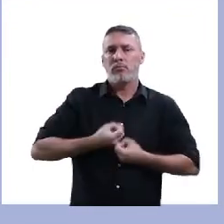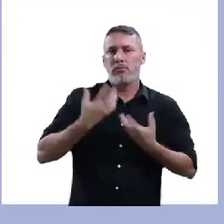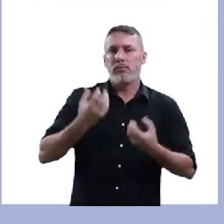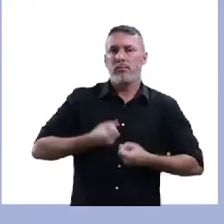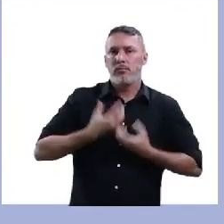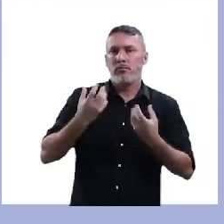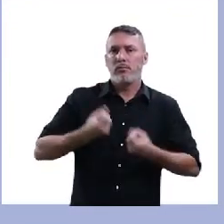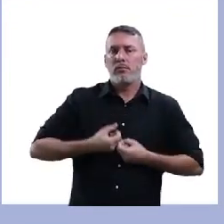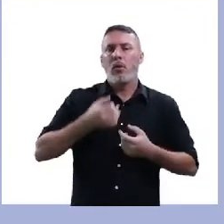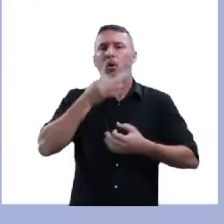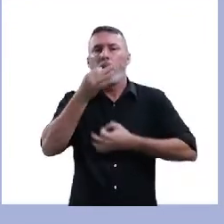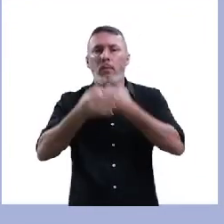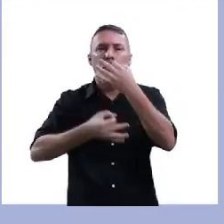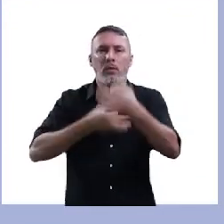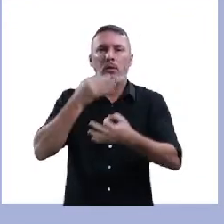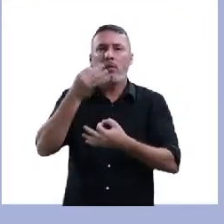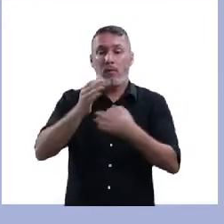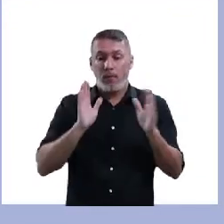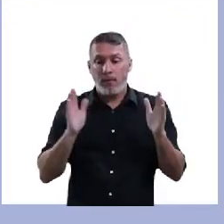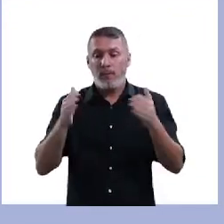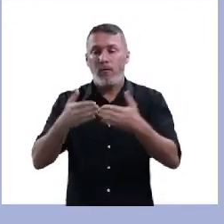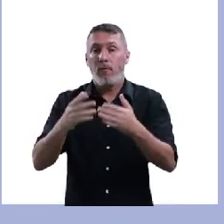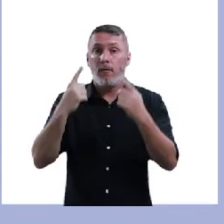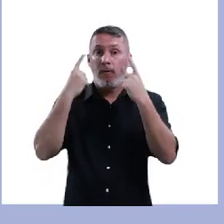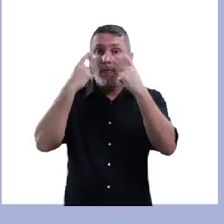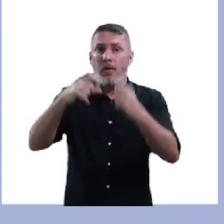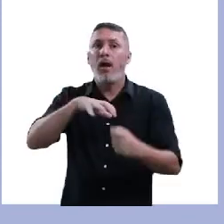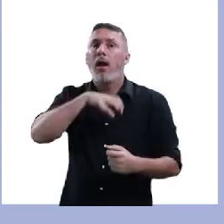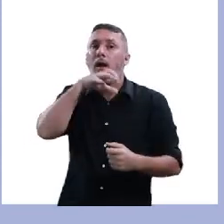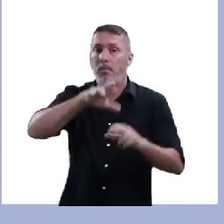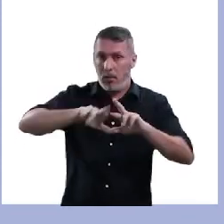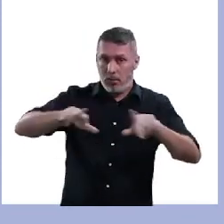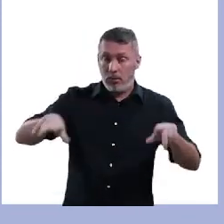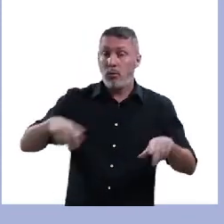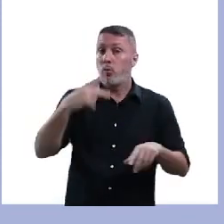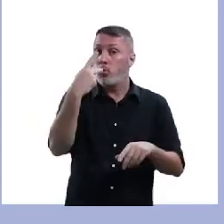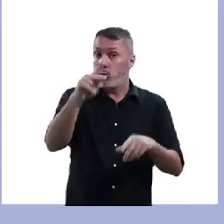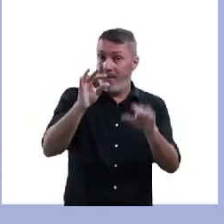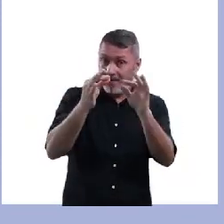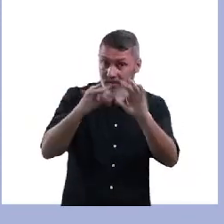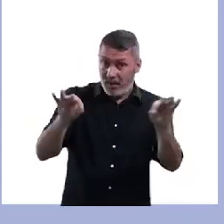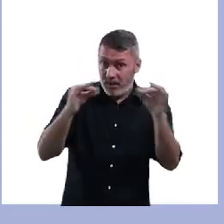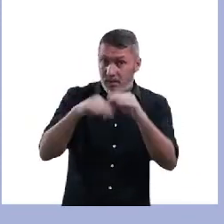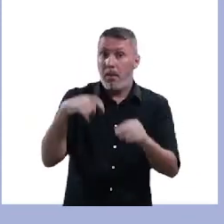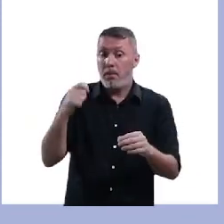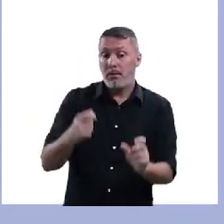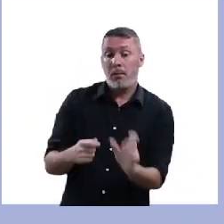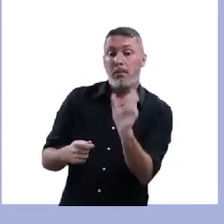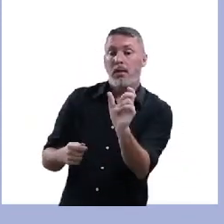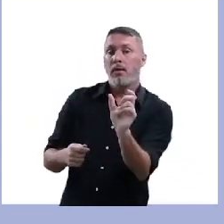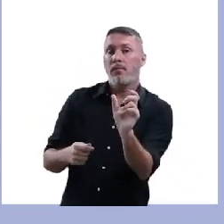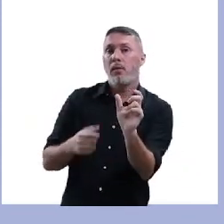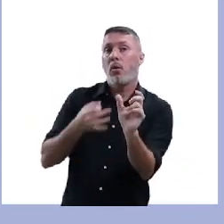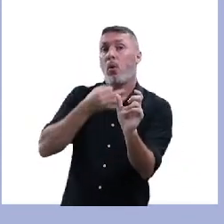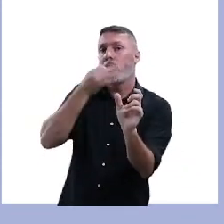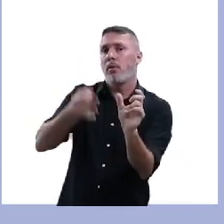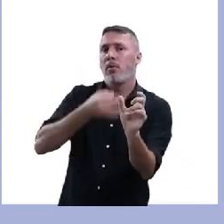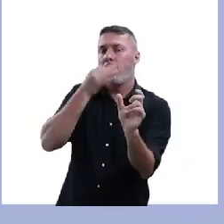a argumentação sobre violência contra os animais e essas frases, elas precisam ter palavras com juízo de valor.